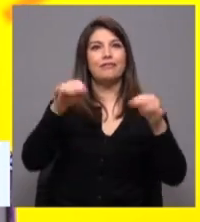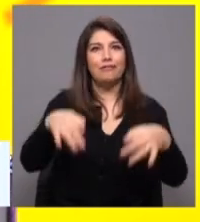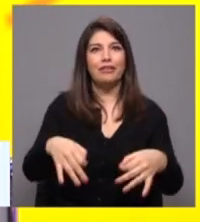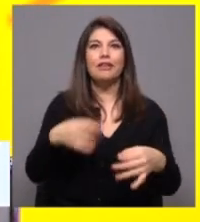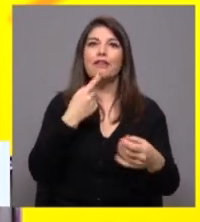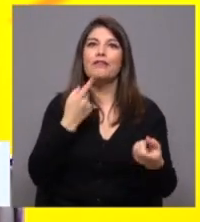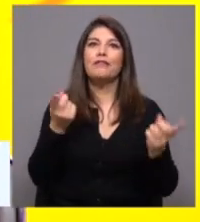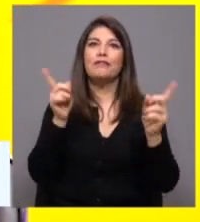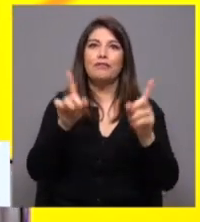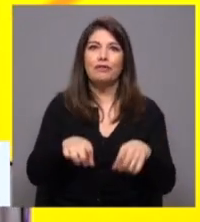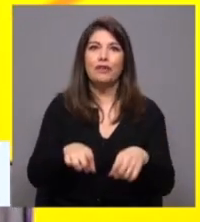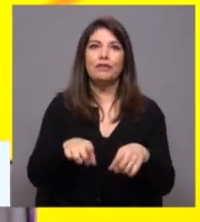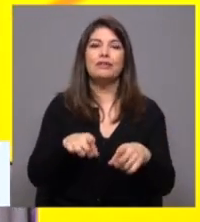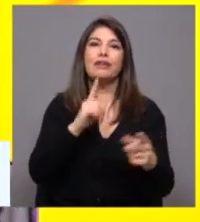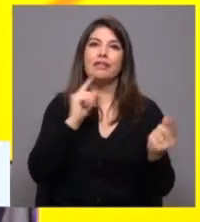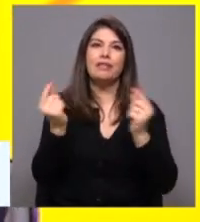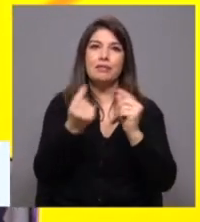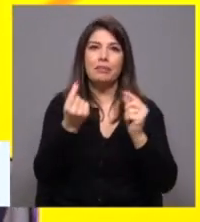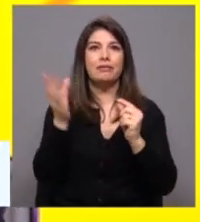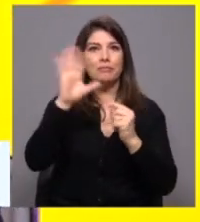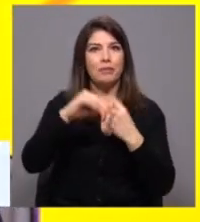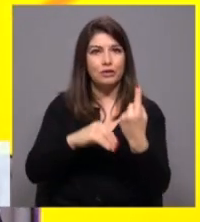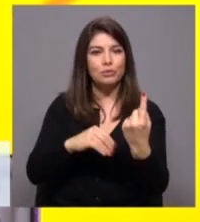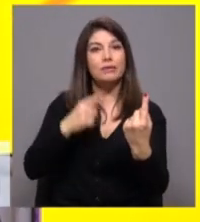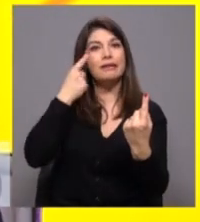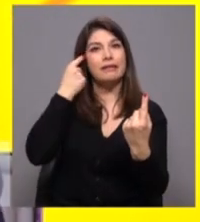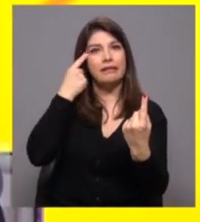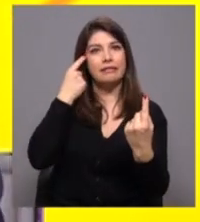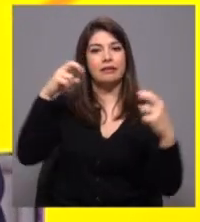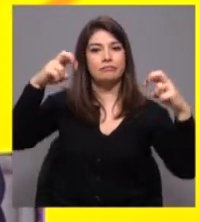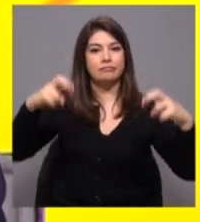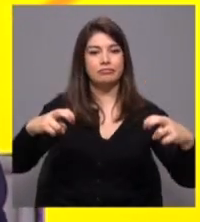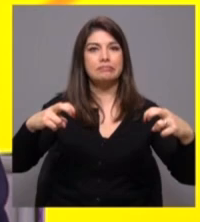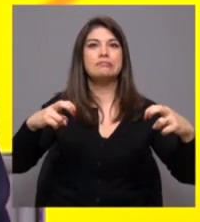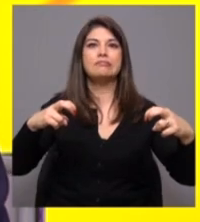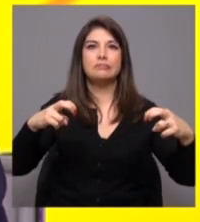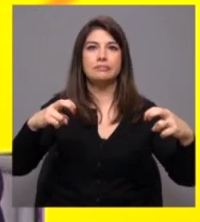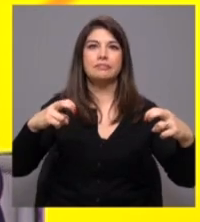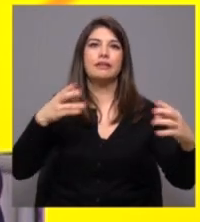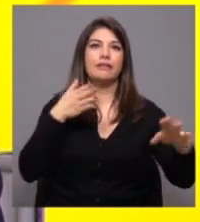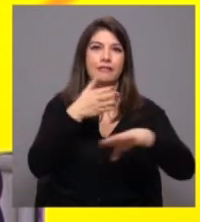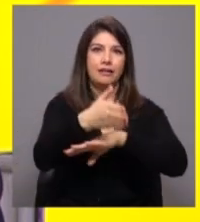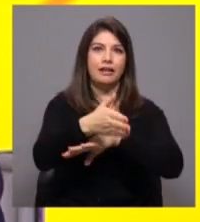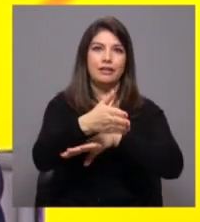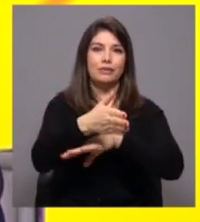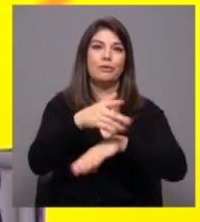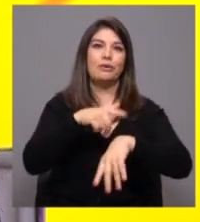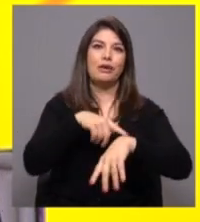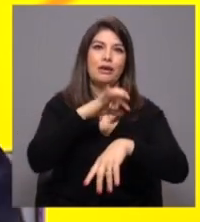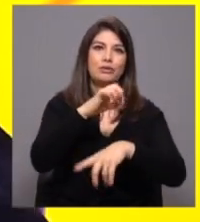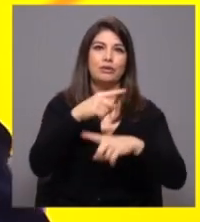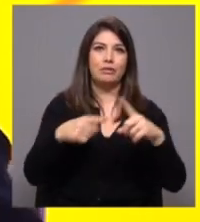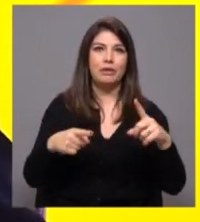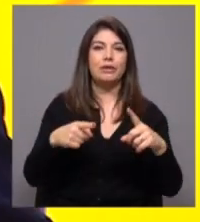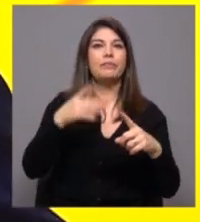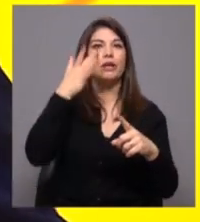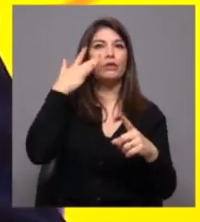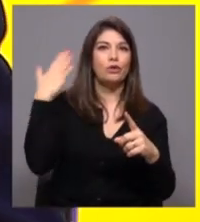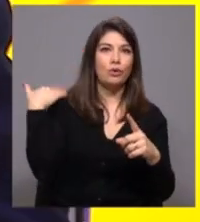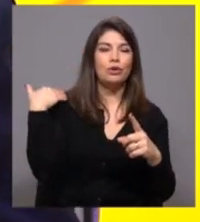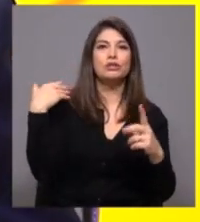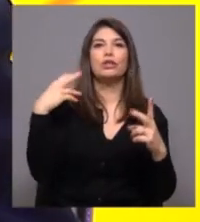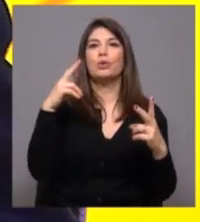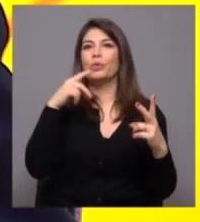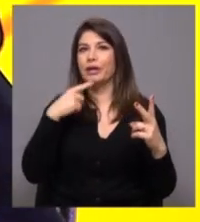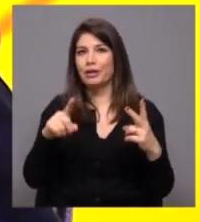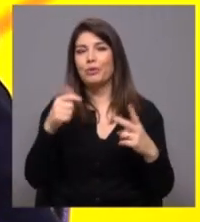Regressamos com mais um debate. Quinta-feira, frente a frente, vão estar em direto, 20h30, aqui na RTP, António Costa e Rui Rio. Tenham